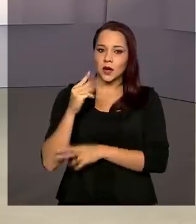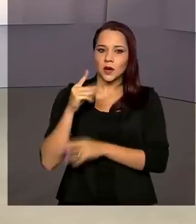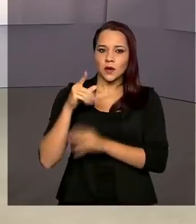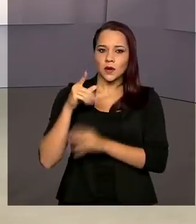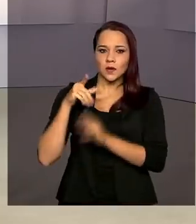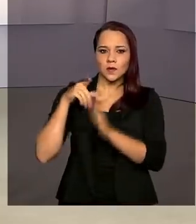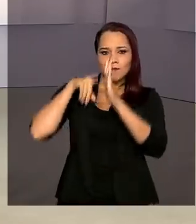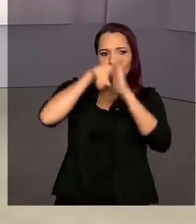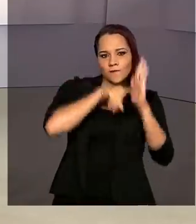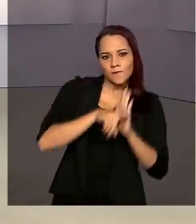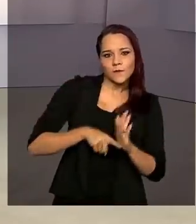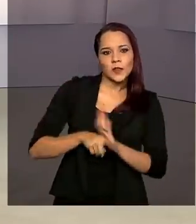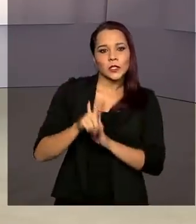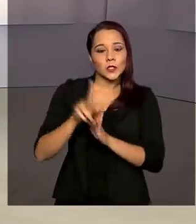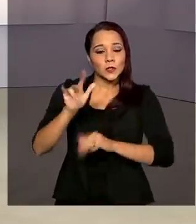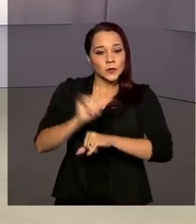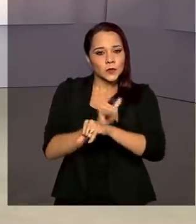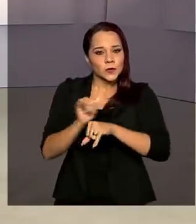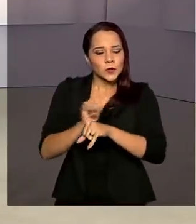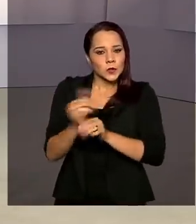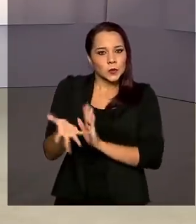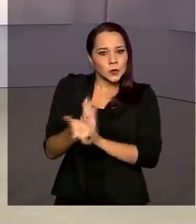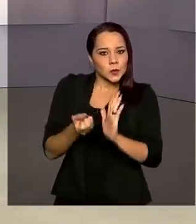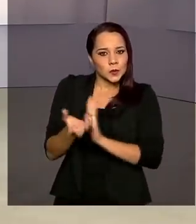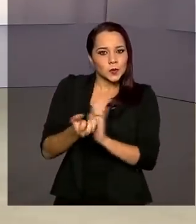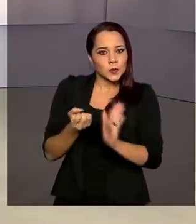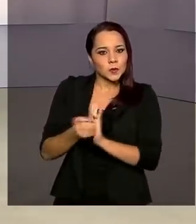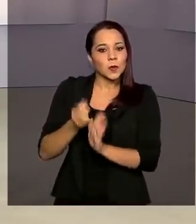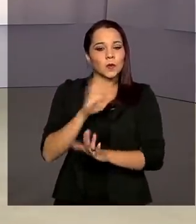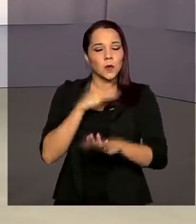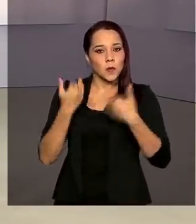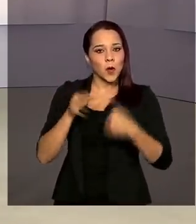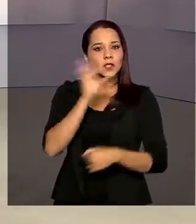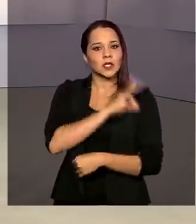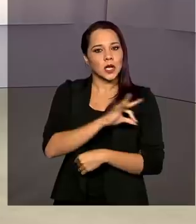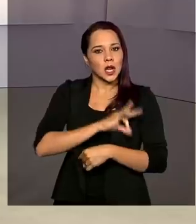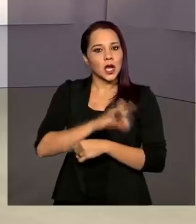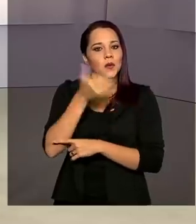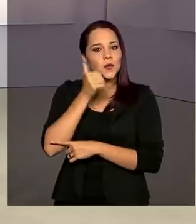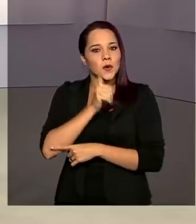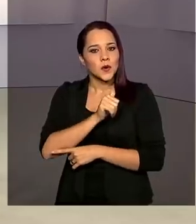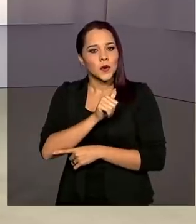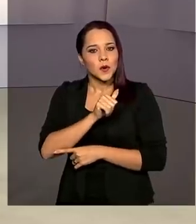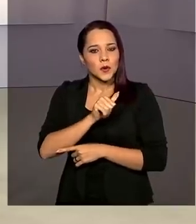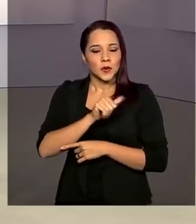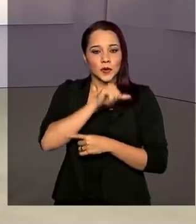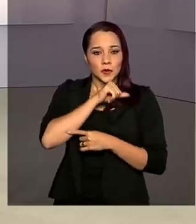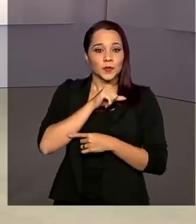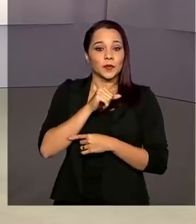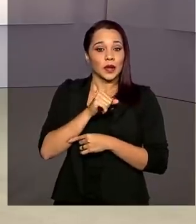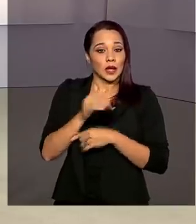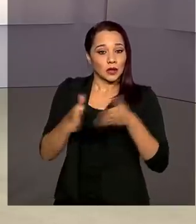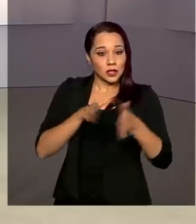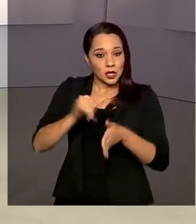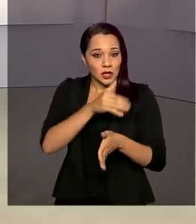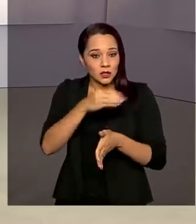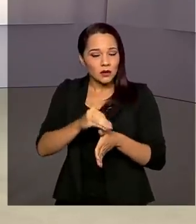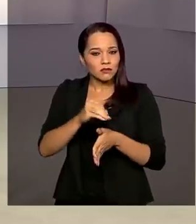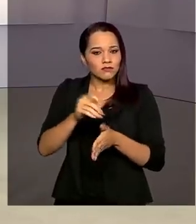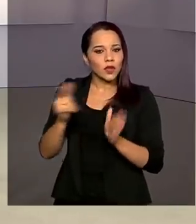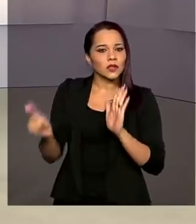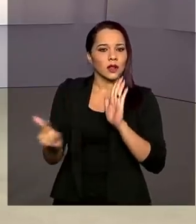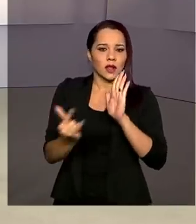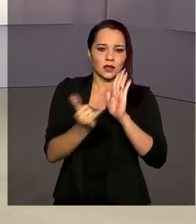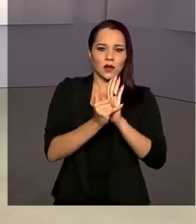investigam a diferença de fraudes em benefícios de pensão por morte e salário-maternidade. Durante a ação, foi determinada a